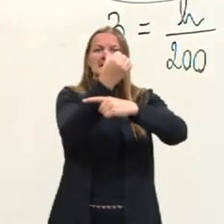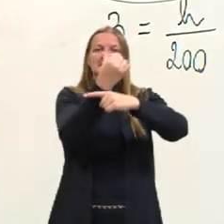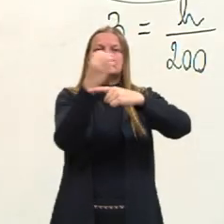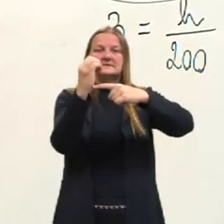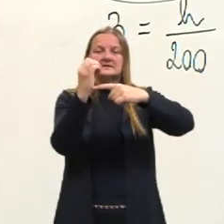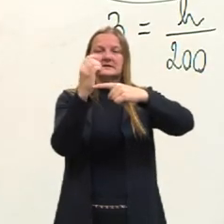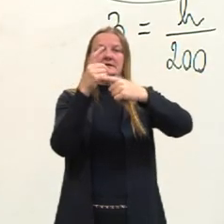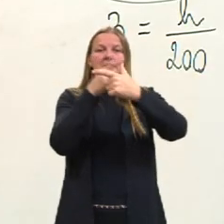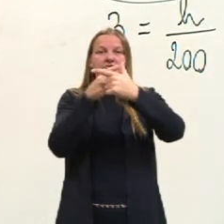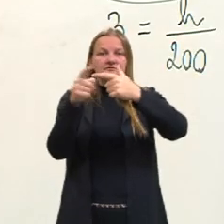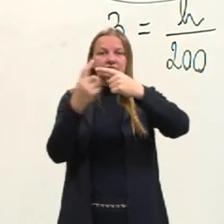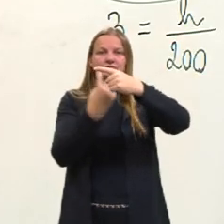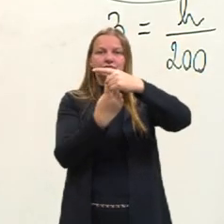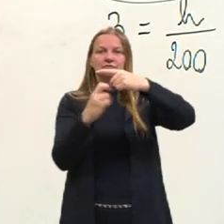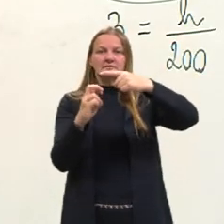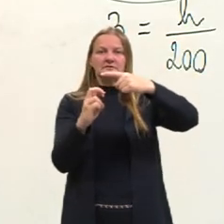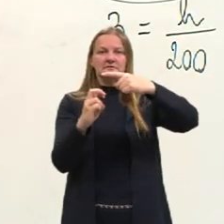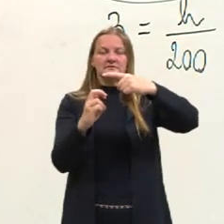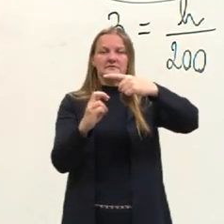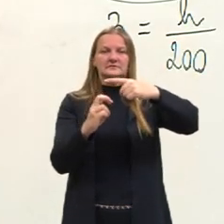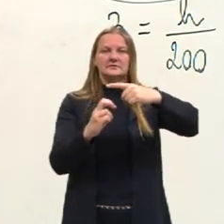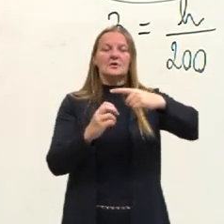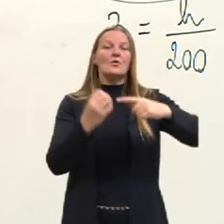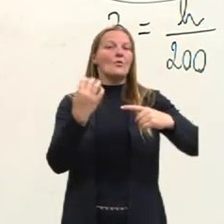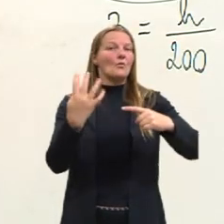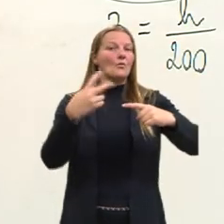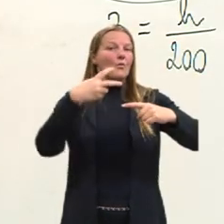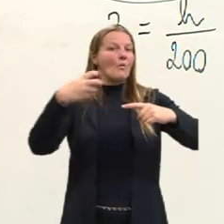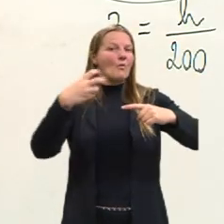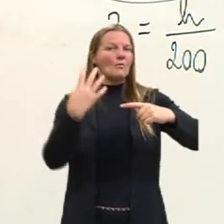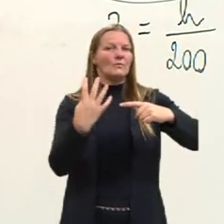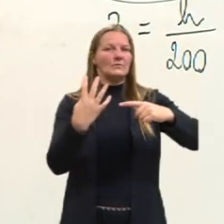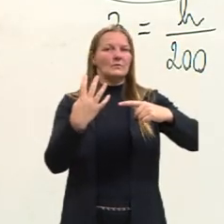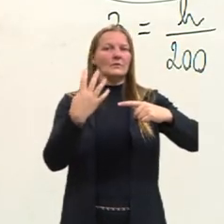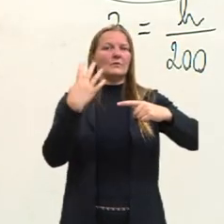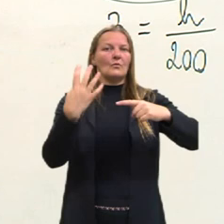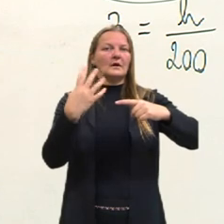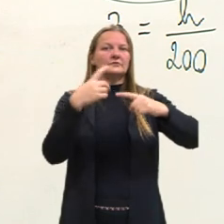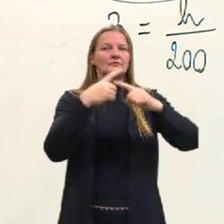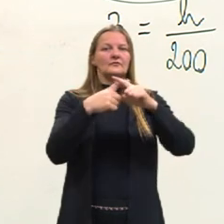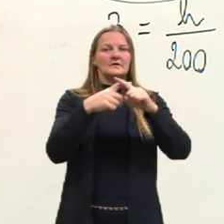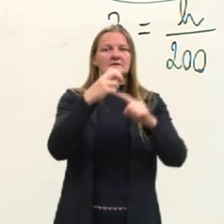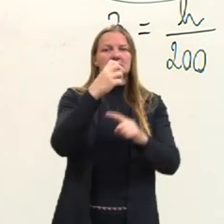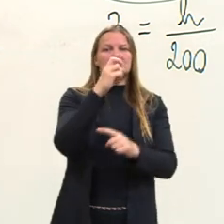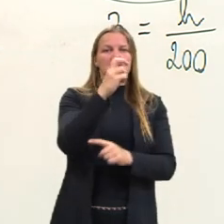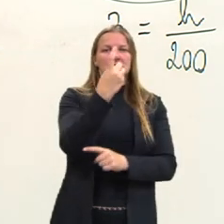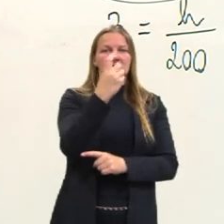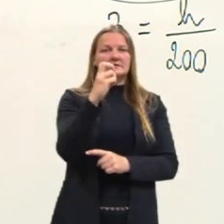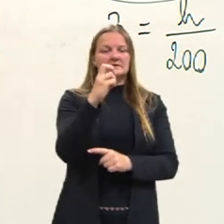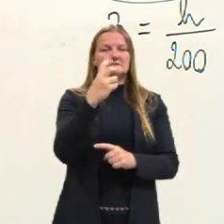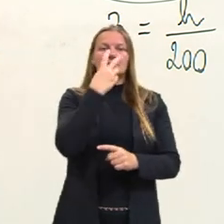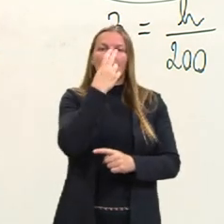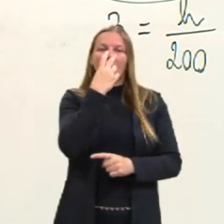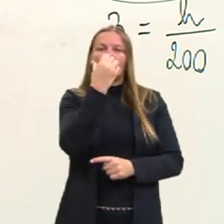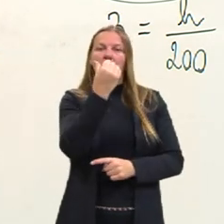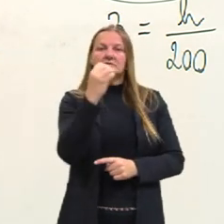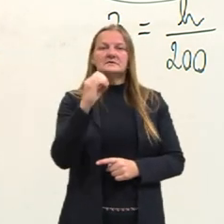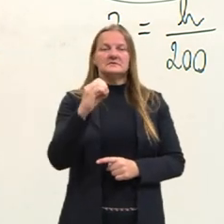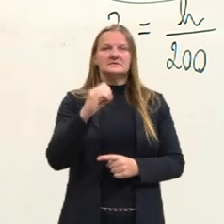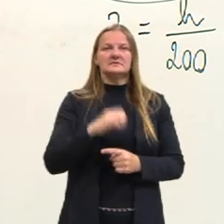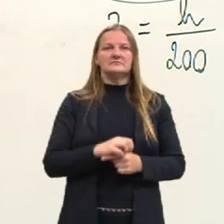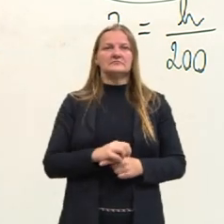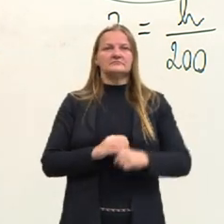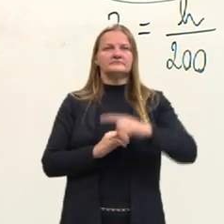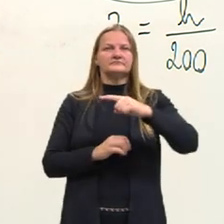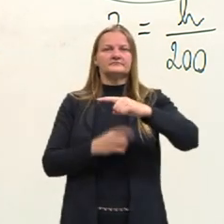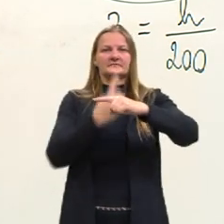por 15. 60 dividido por 15 dá 4, porque 4 vezes 15 vai dar 60. Então, eu tenho 180